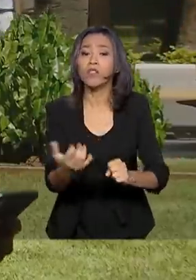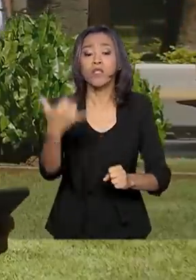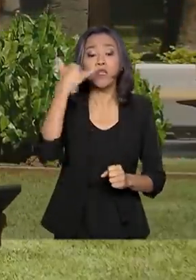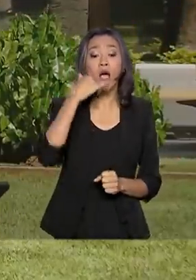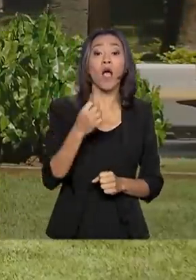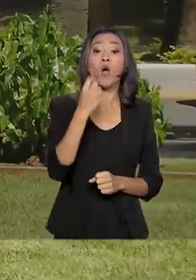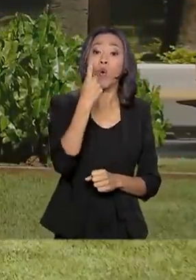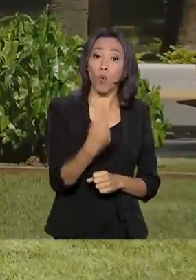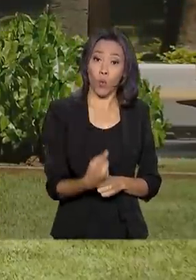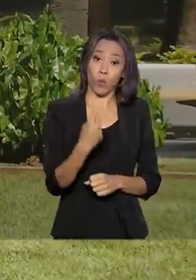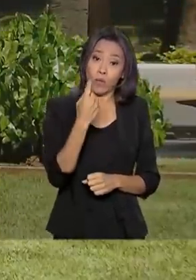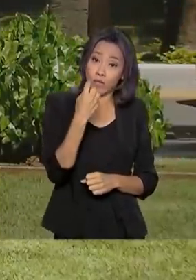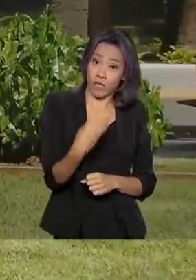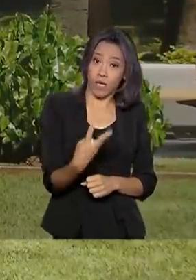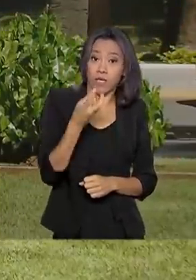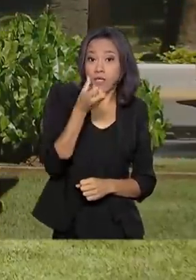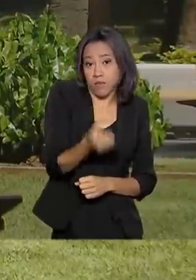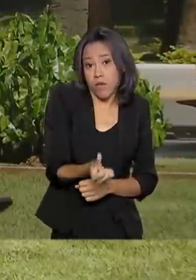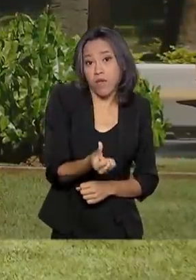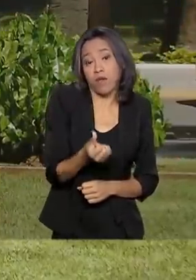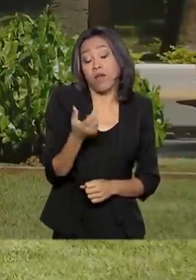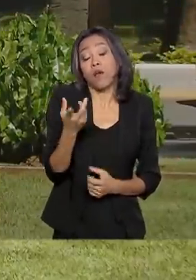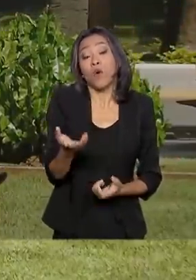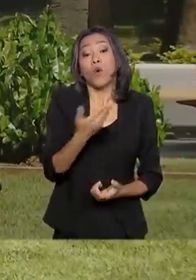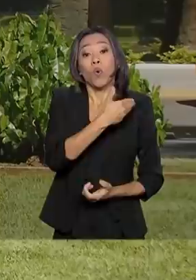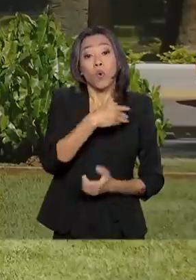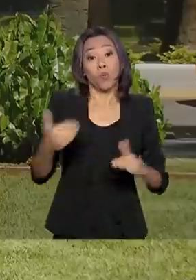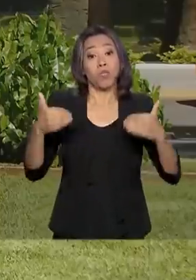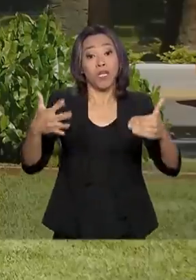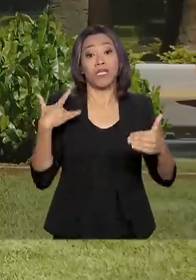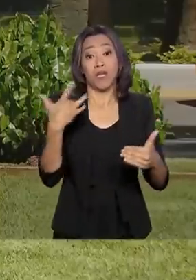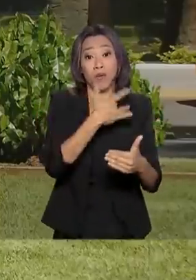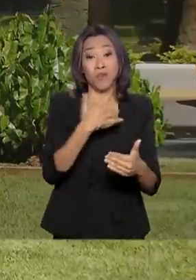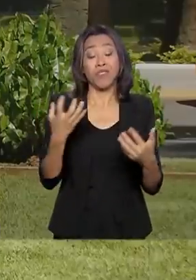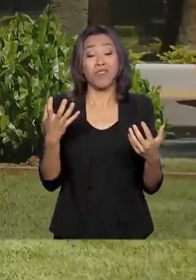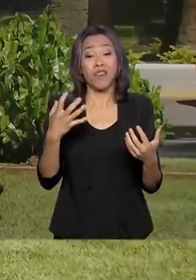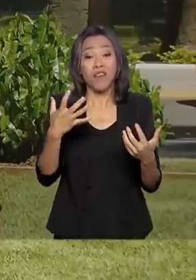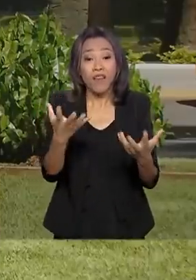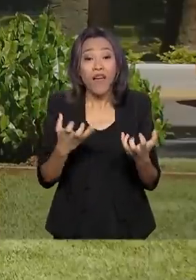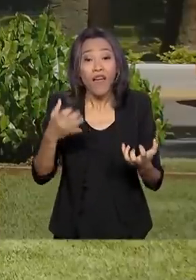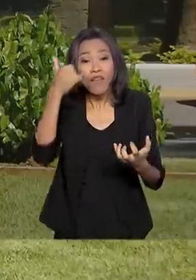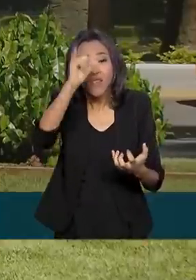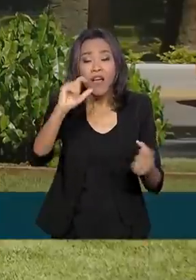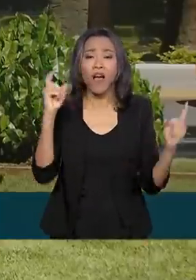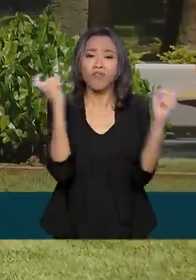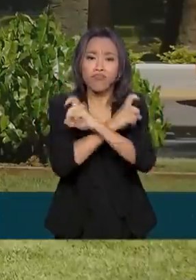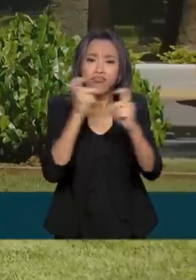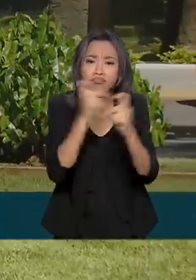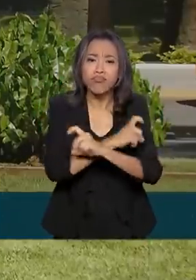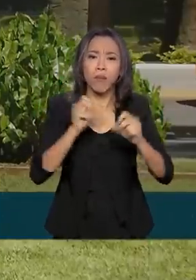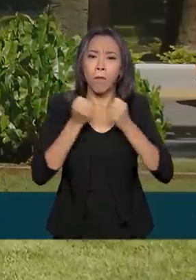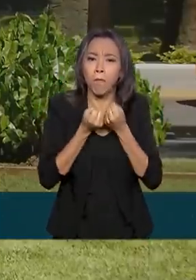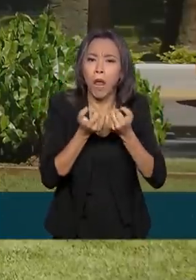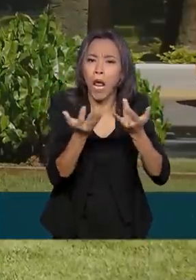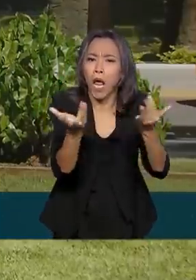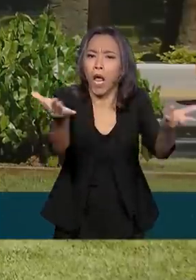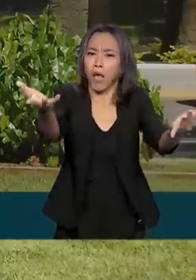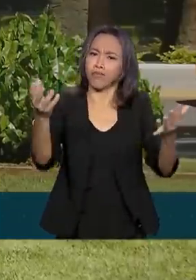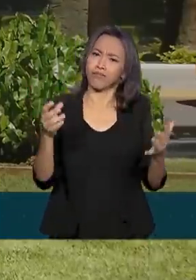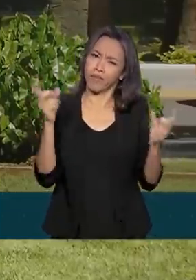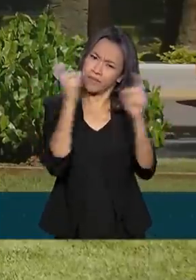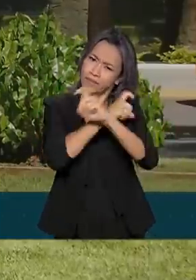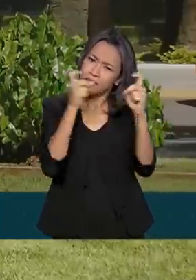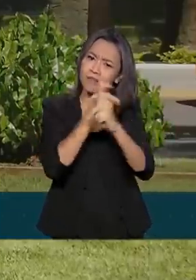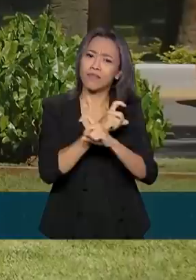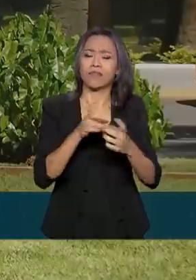Ministério da Saúde quer combater as fake news, que são comuns em ocasiões como essa. Então, só mais uma vez, relembrando, telefone de